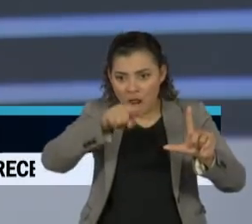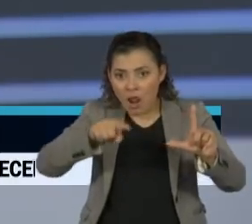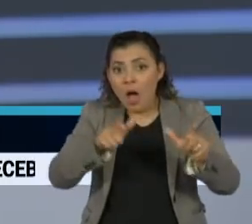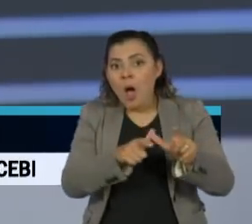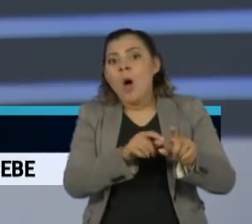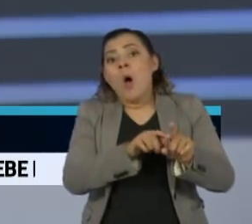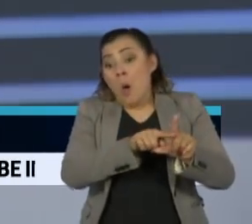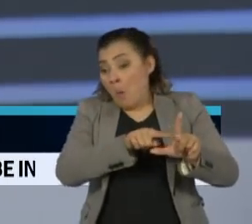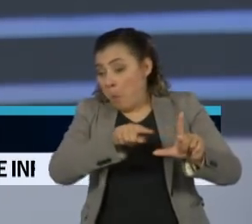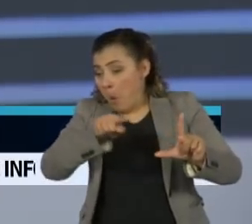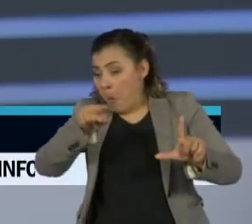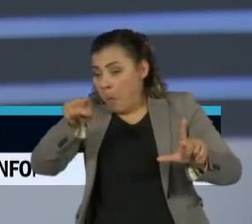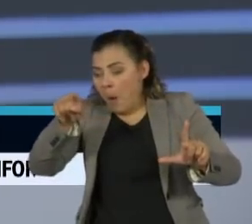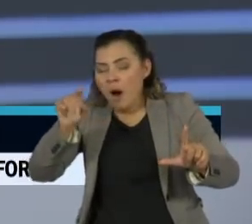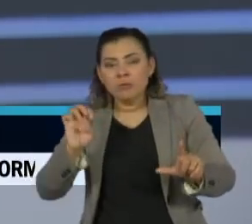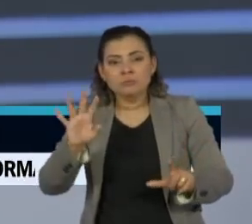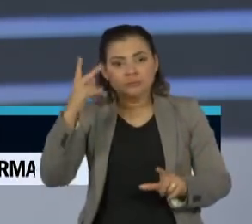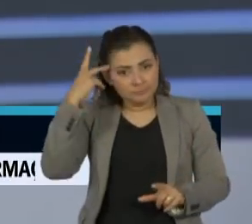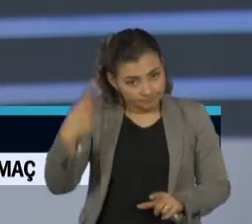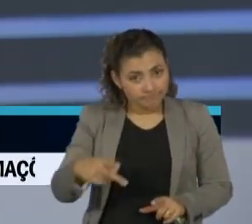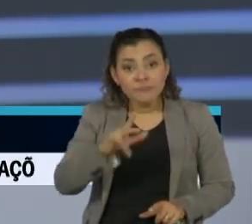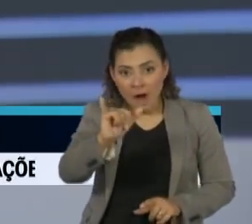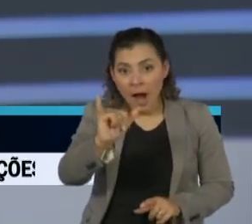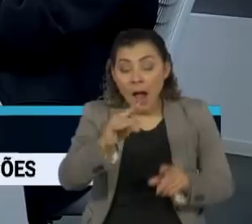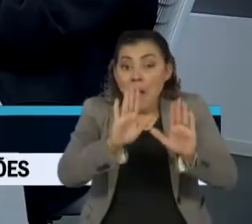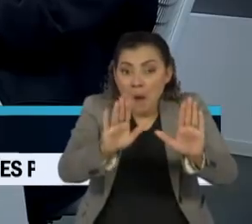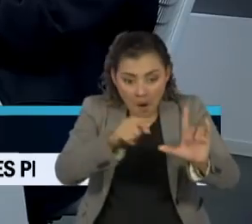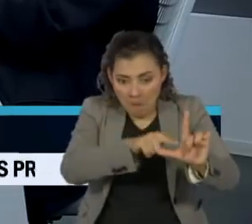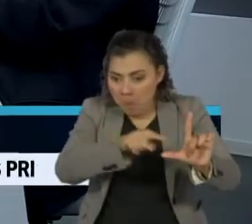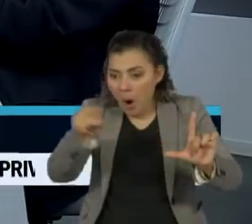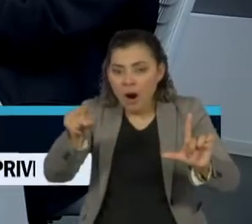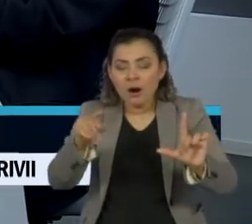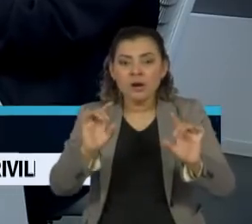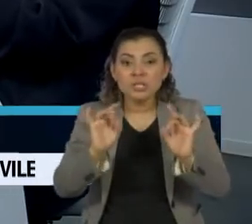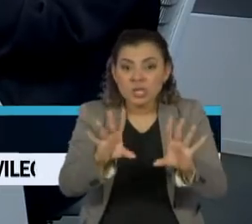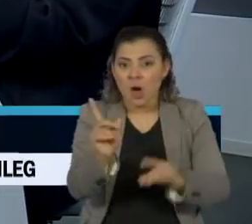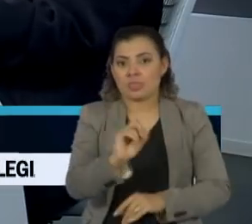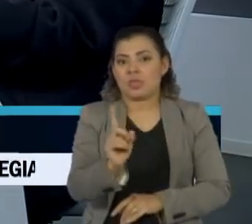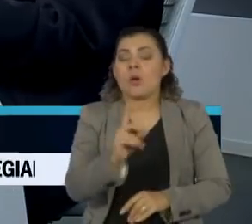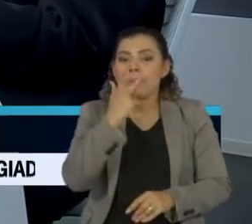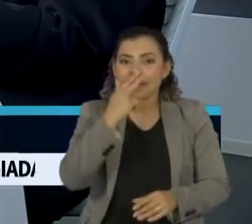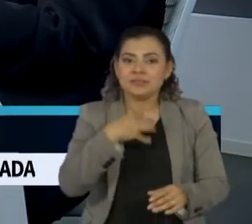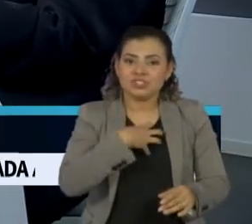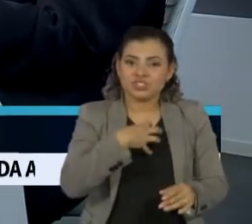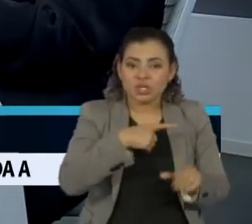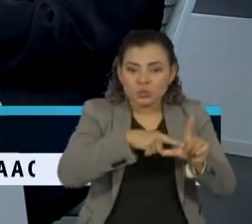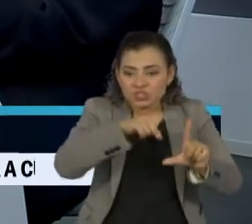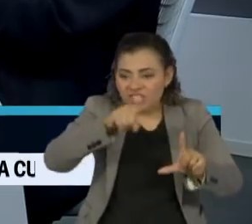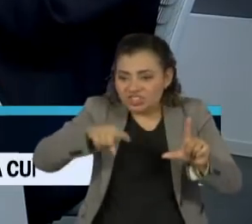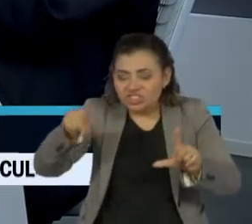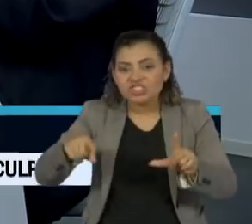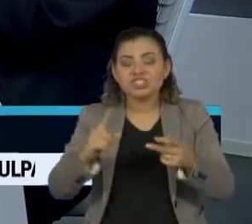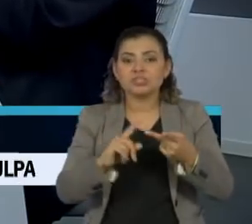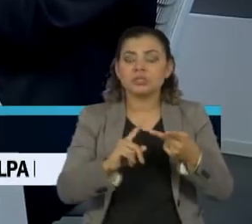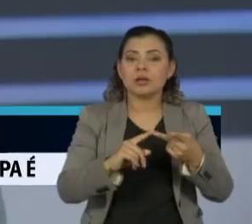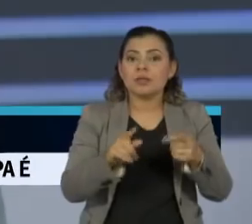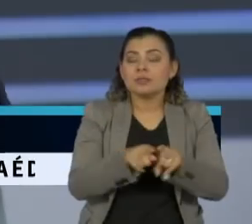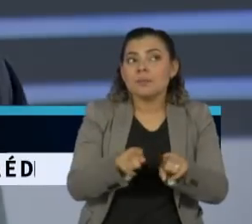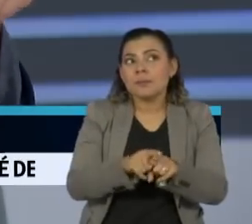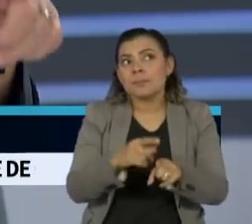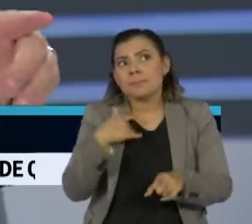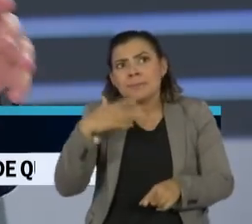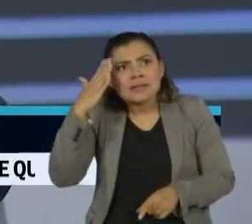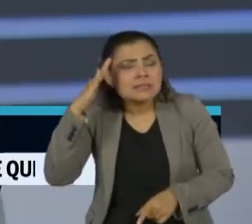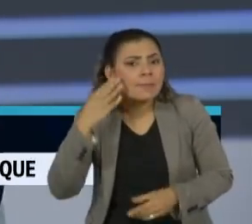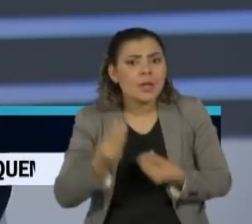geral para o Estado, mas o Estado não é o mesmo. Então, associado com métodos de geostatística, você consegue saber